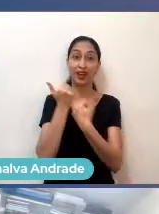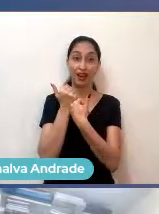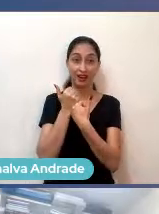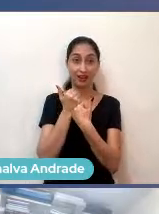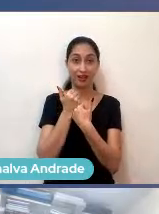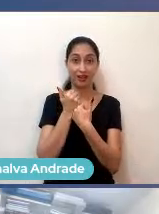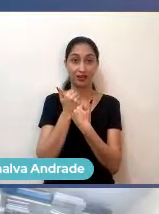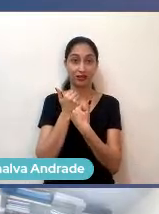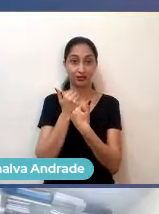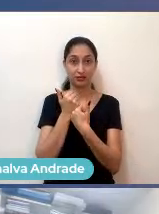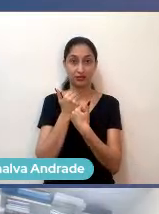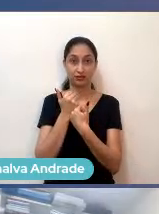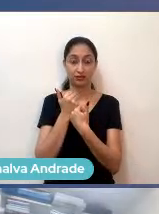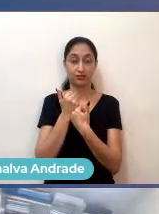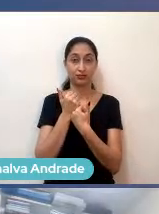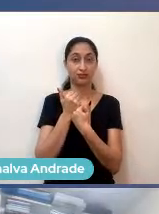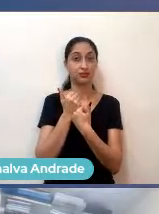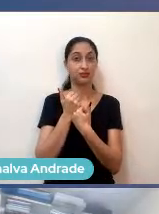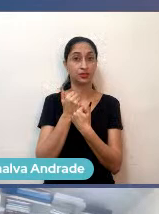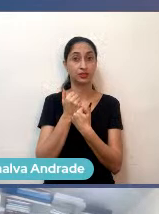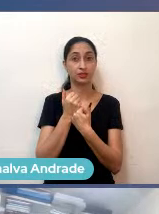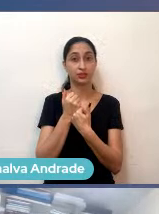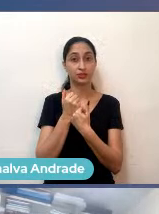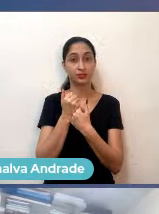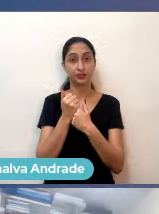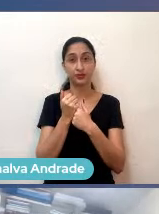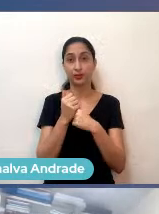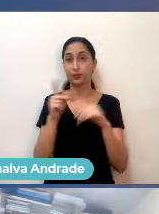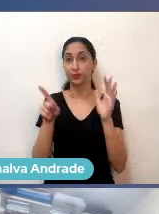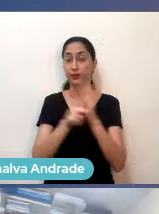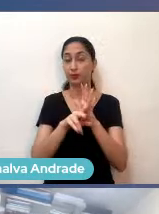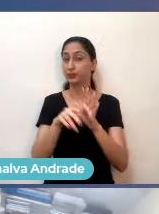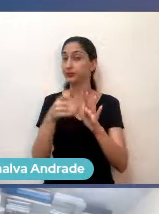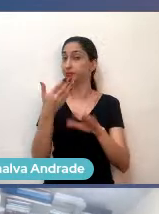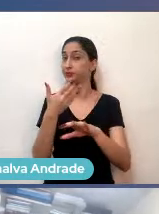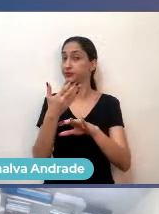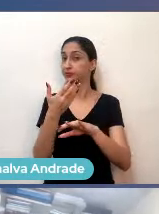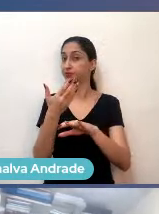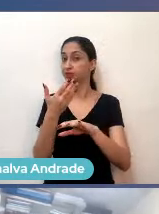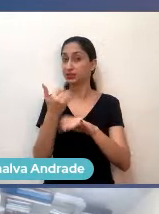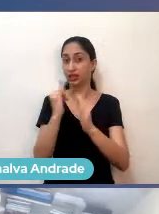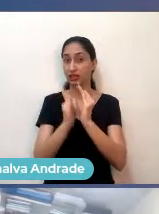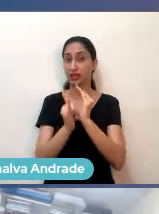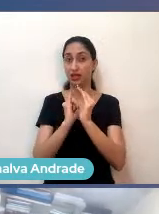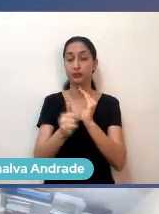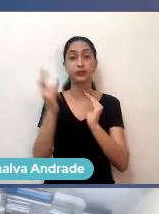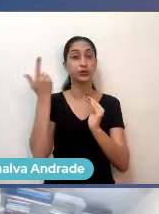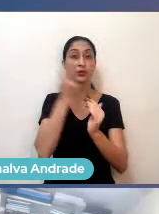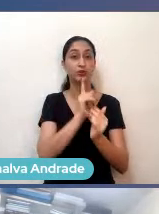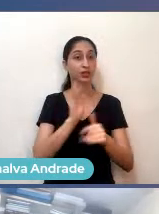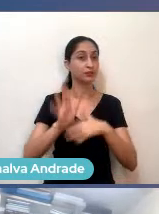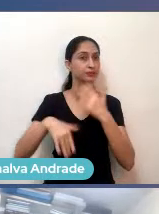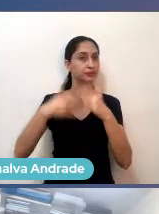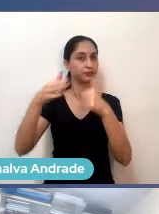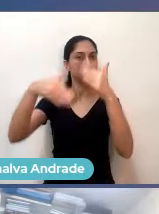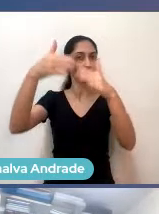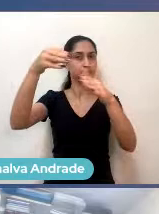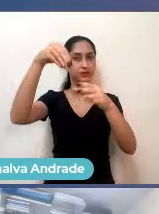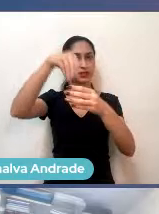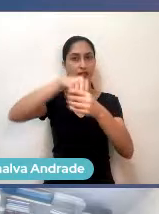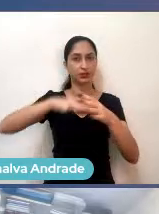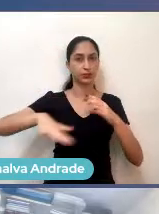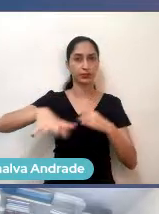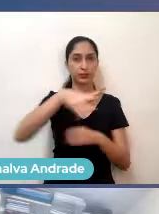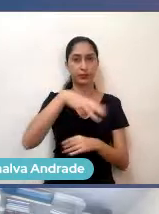nesse fluxo aí de estágio de uma startup, que elas possam estar aí ganhando sucesso no mercado. Quando eu olho